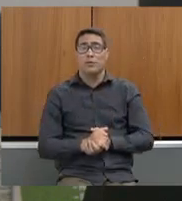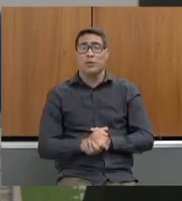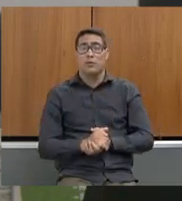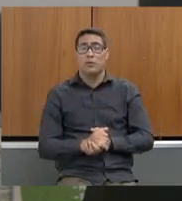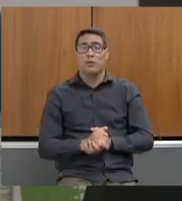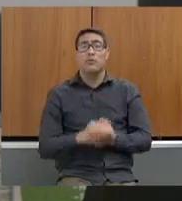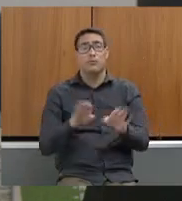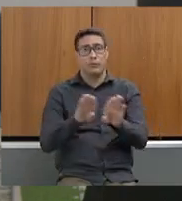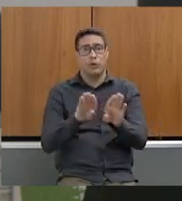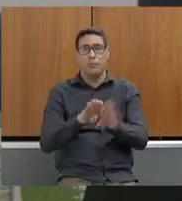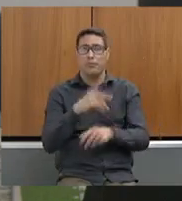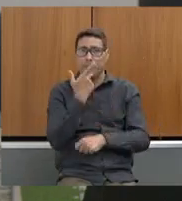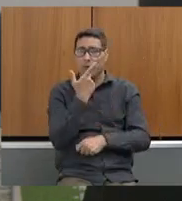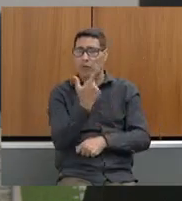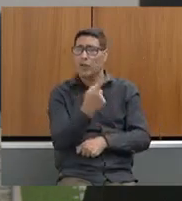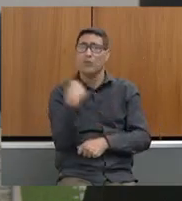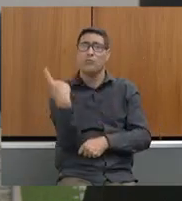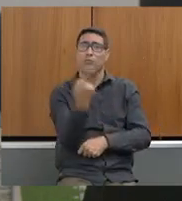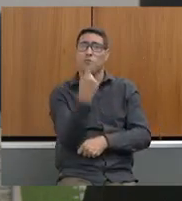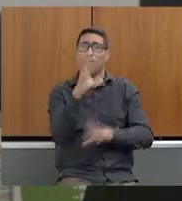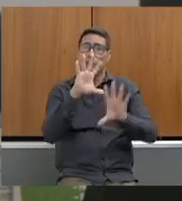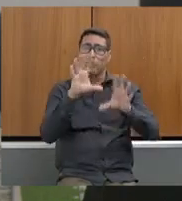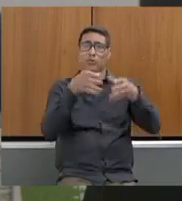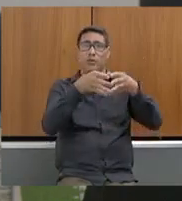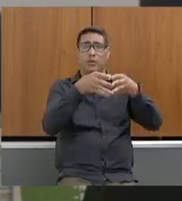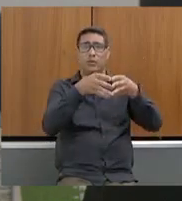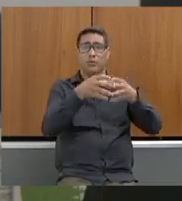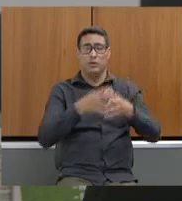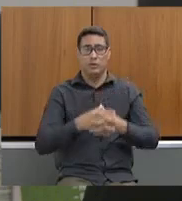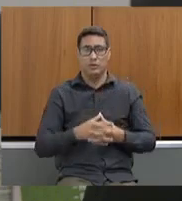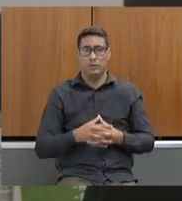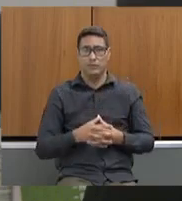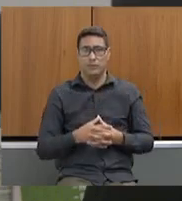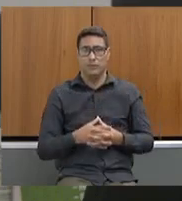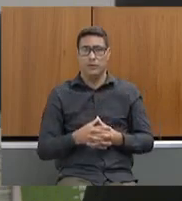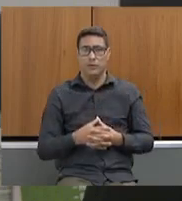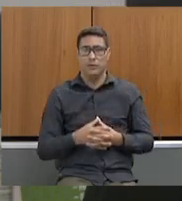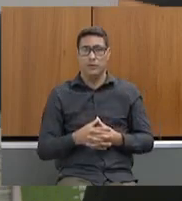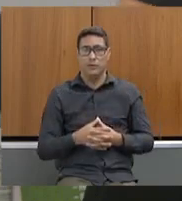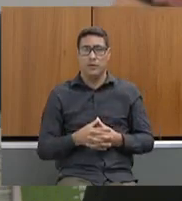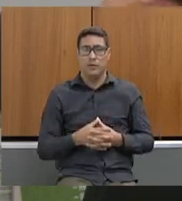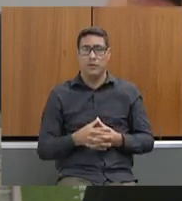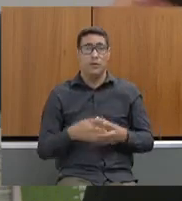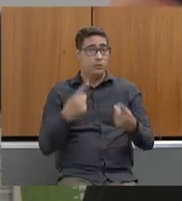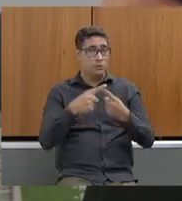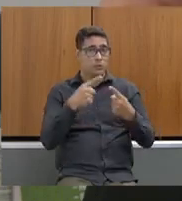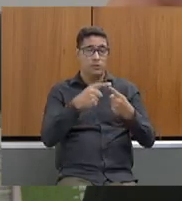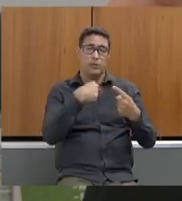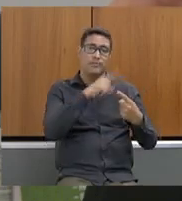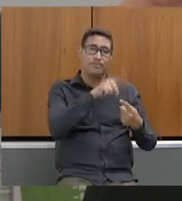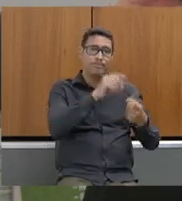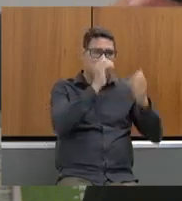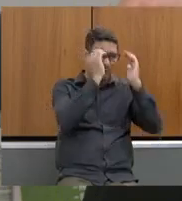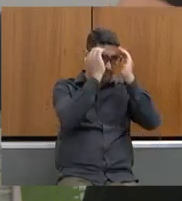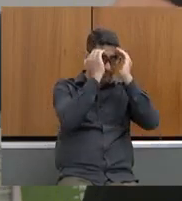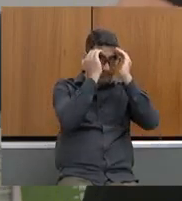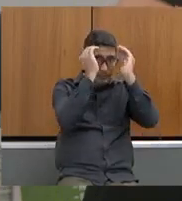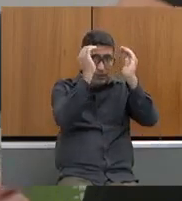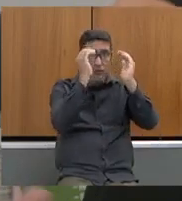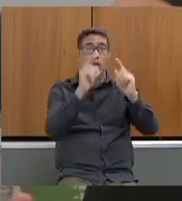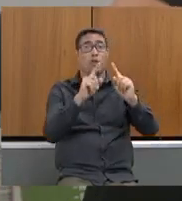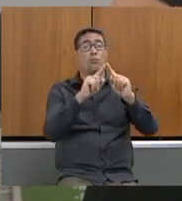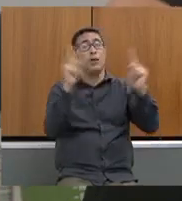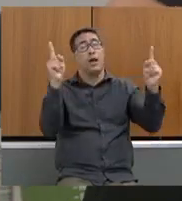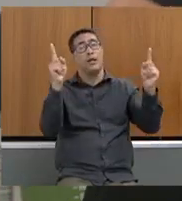o envolvimento de todos os setores, porque eu respeito, mas discordo